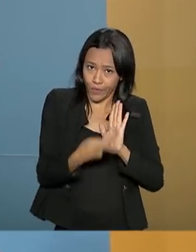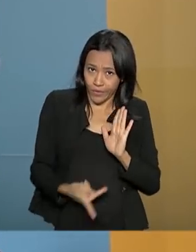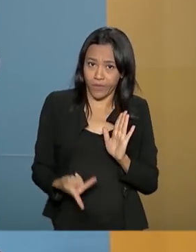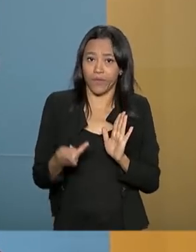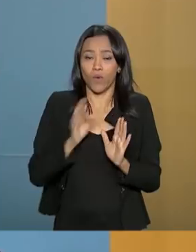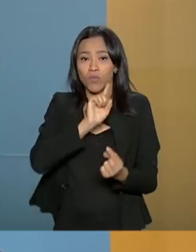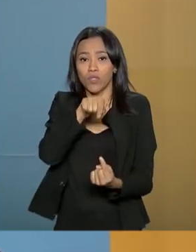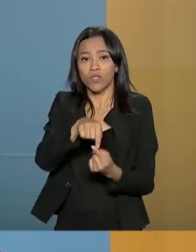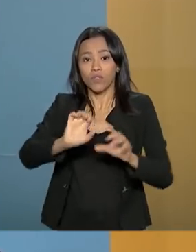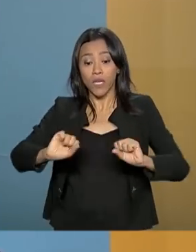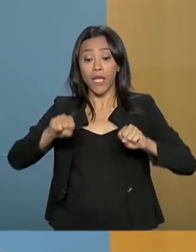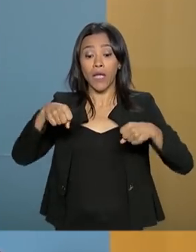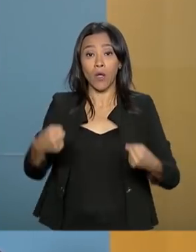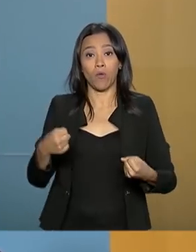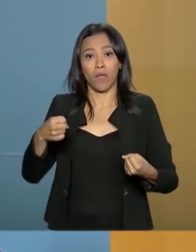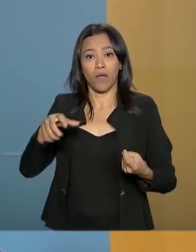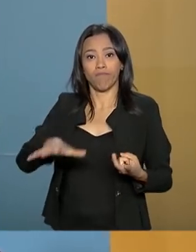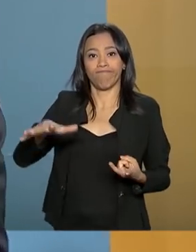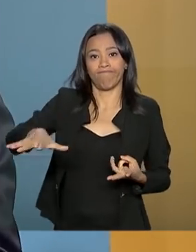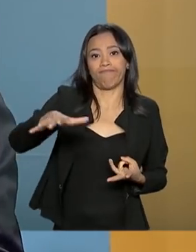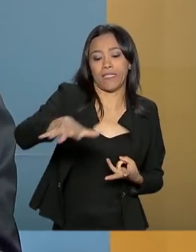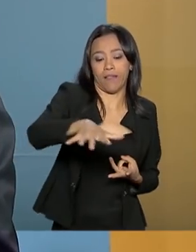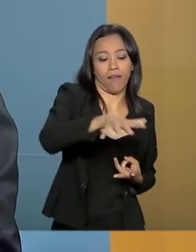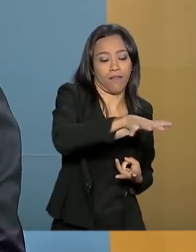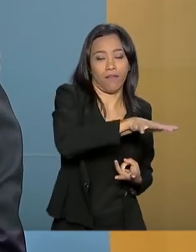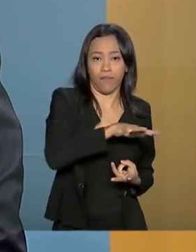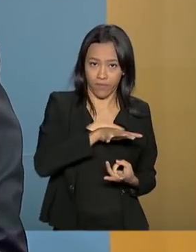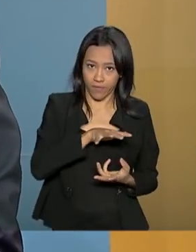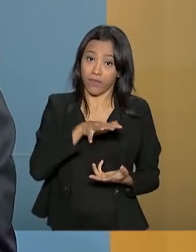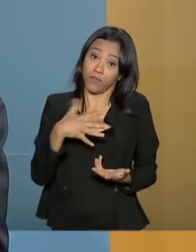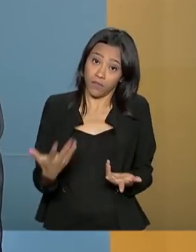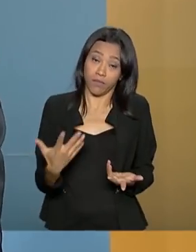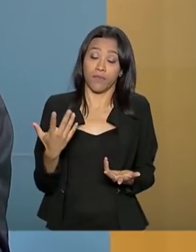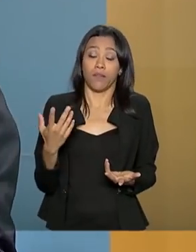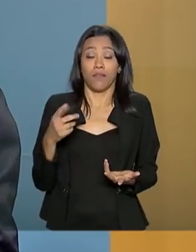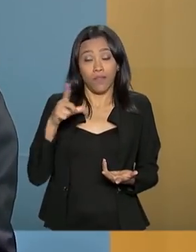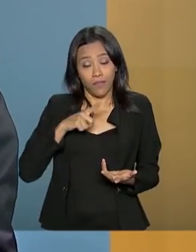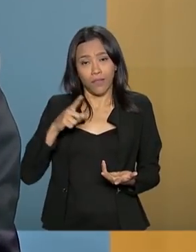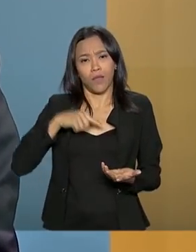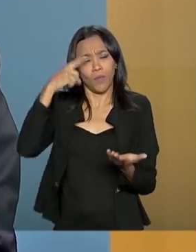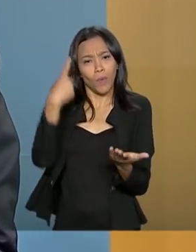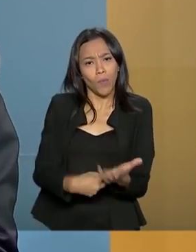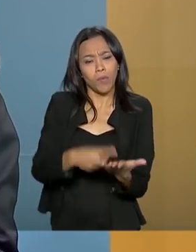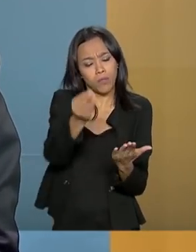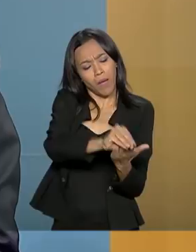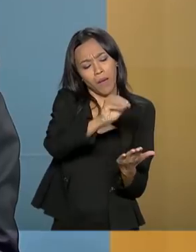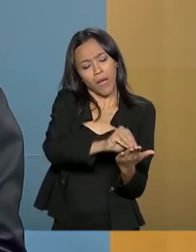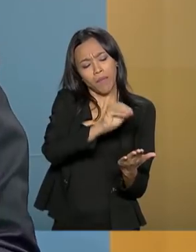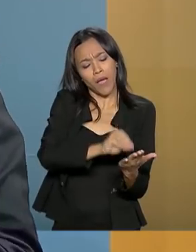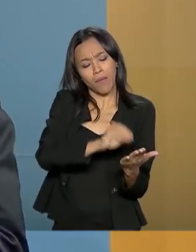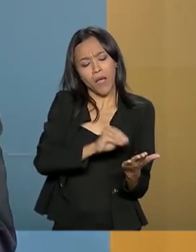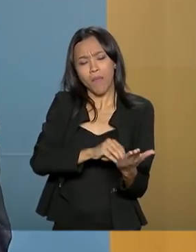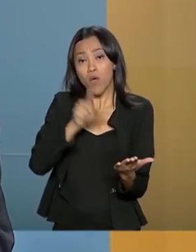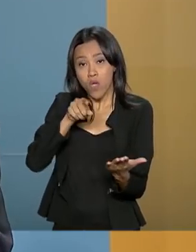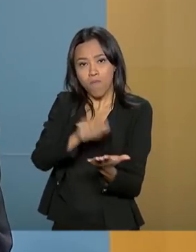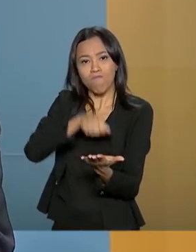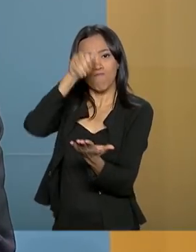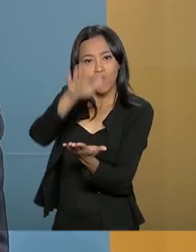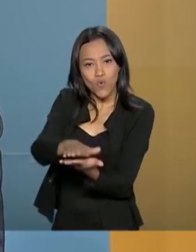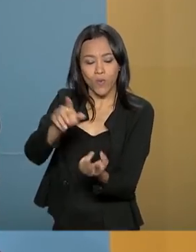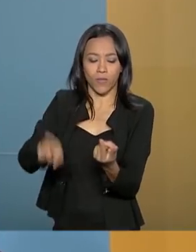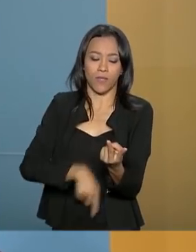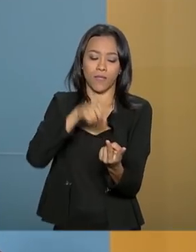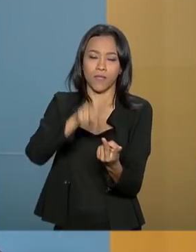recuperação dessas situações, de toda essa degradação. E para isso, há toda uma agenda de conversão de multas, de programas de